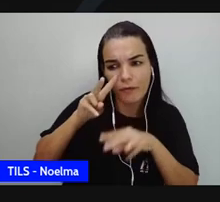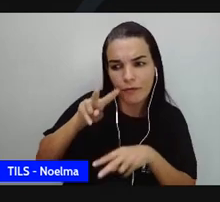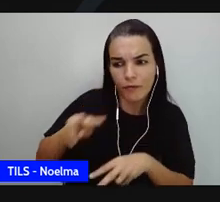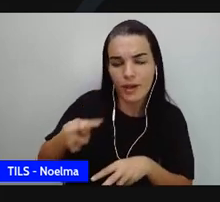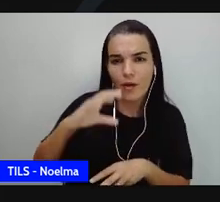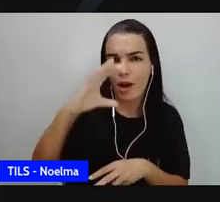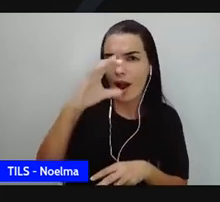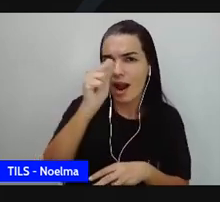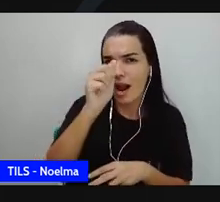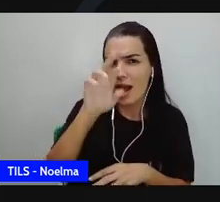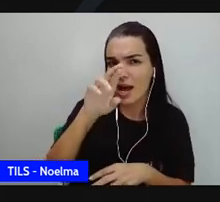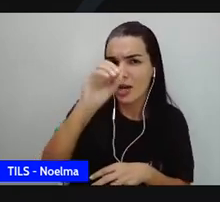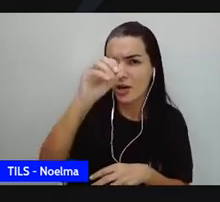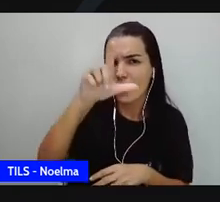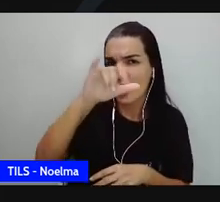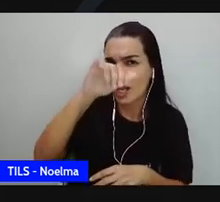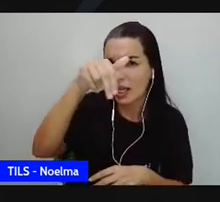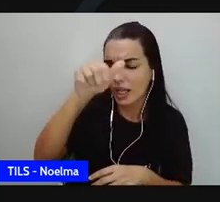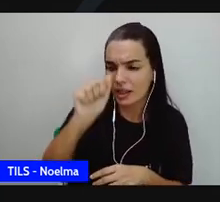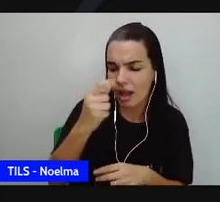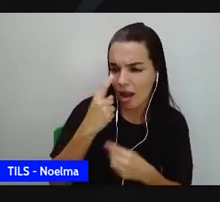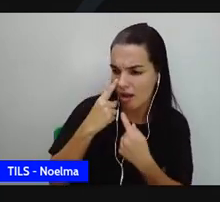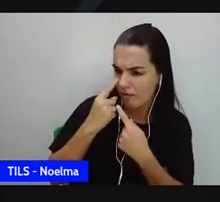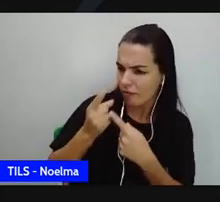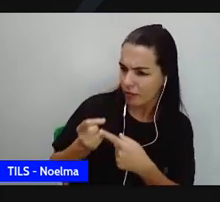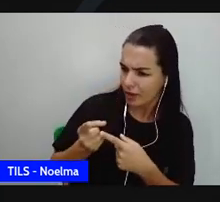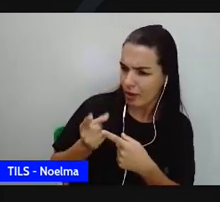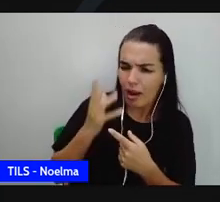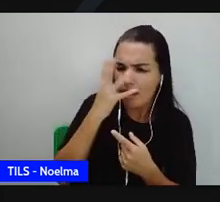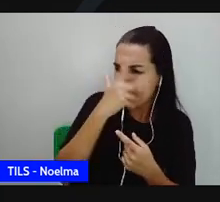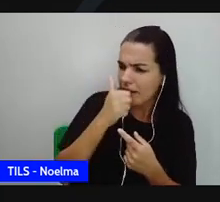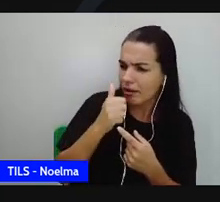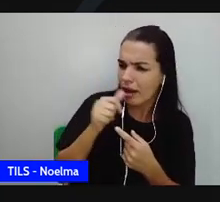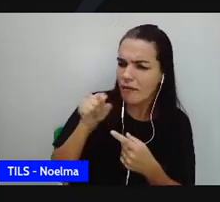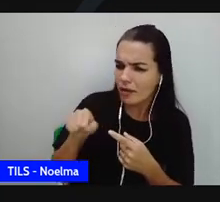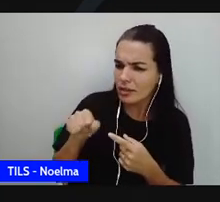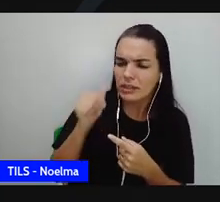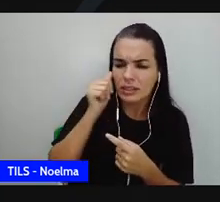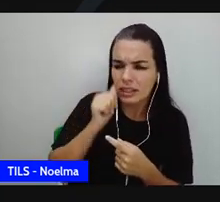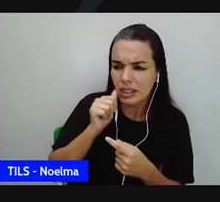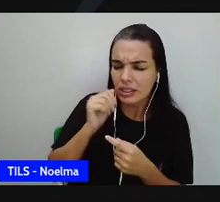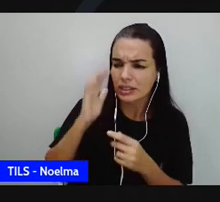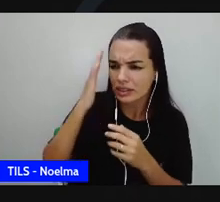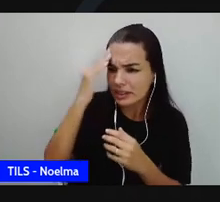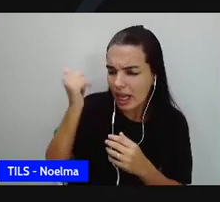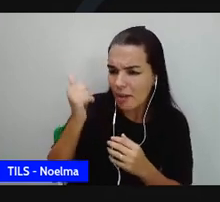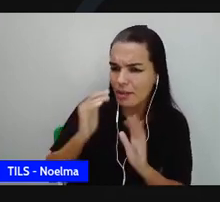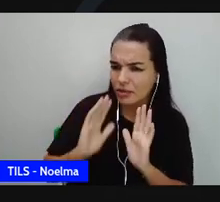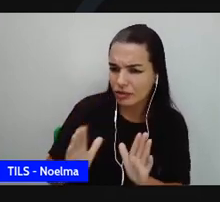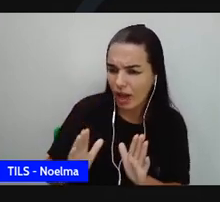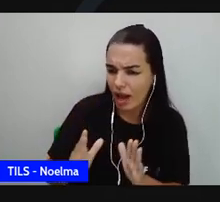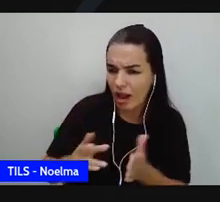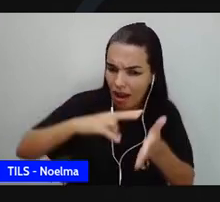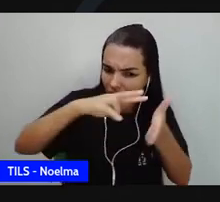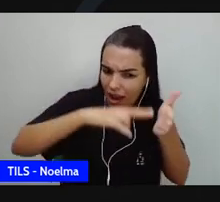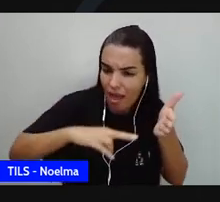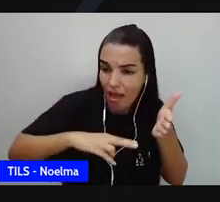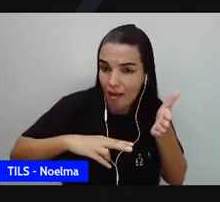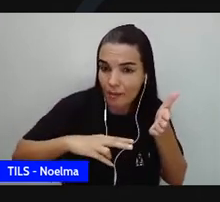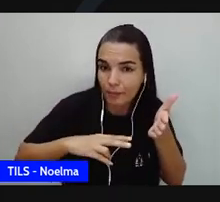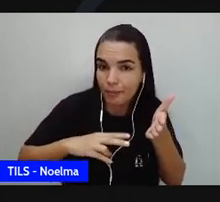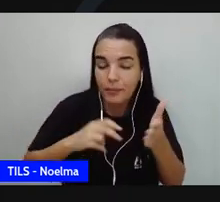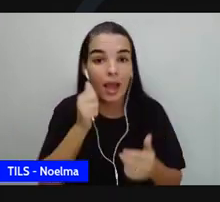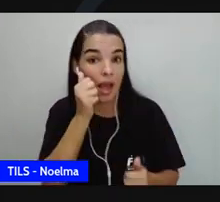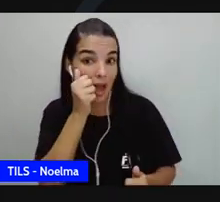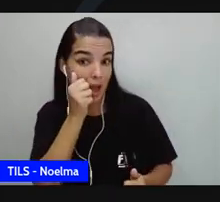Jesus. E disse, essa menina já sabe ler? E a mãe respondeu que não. Então,